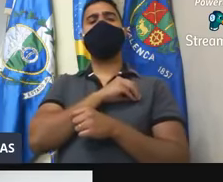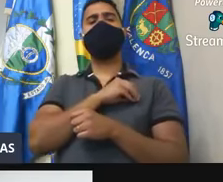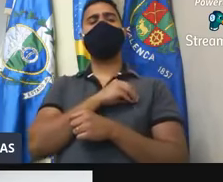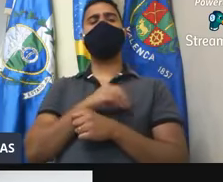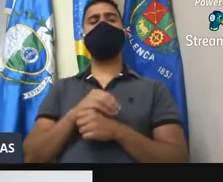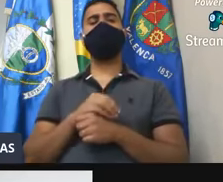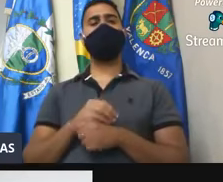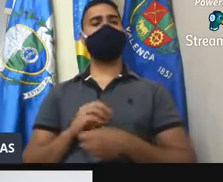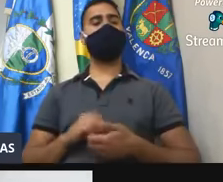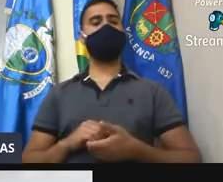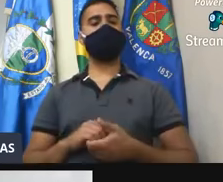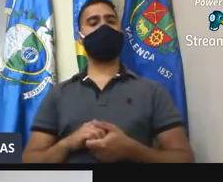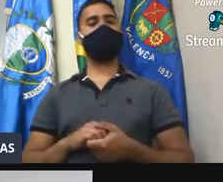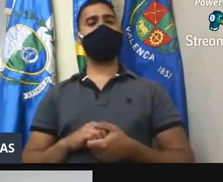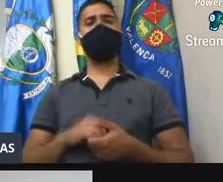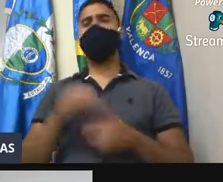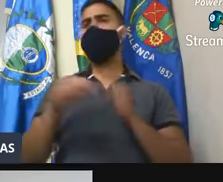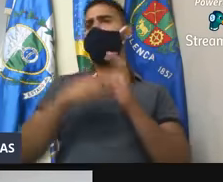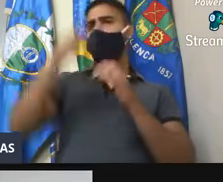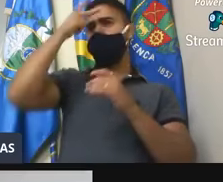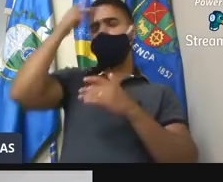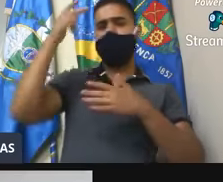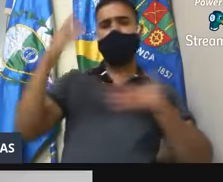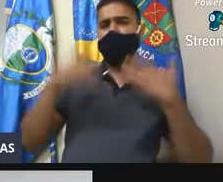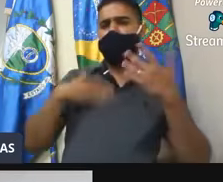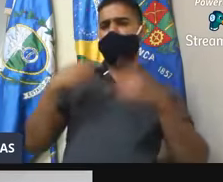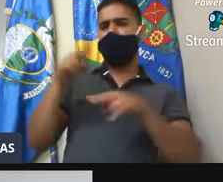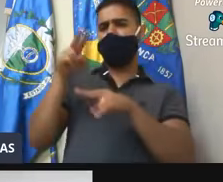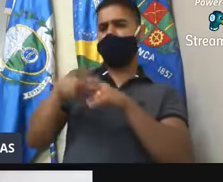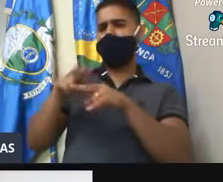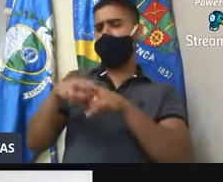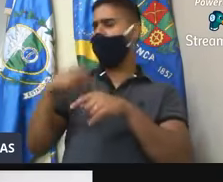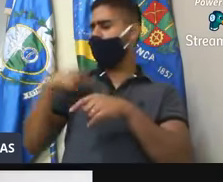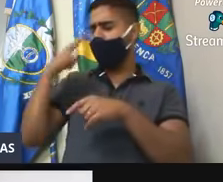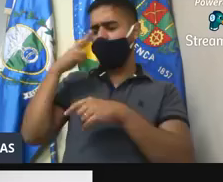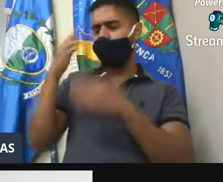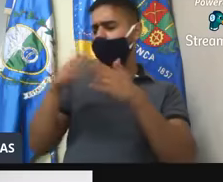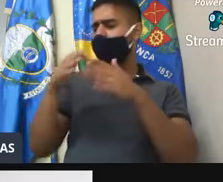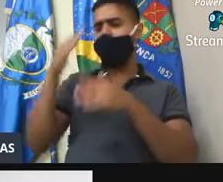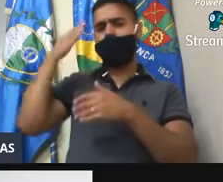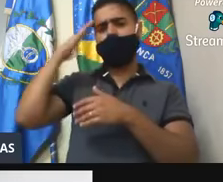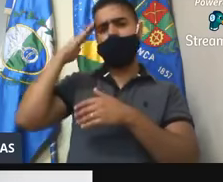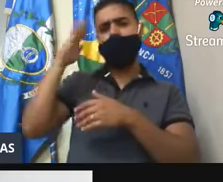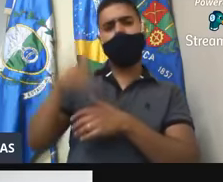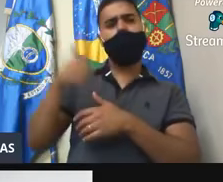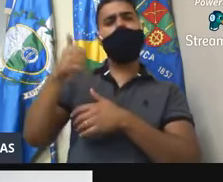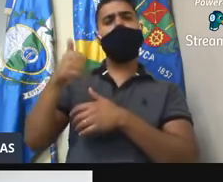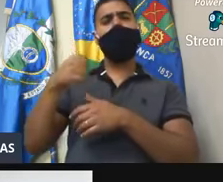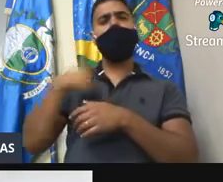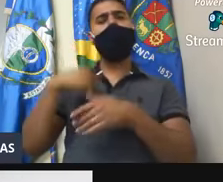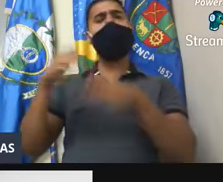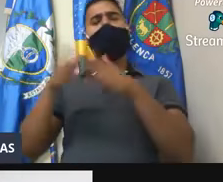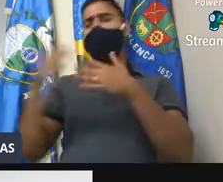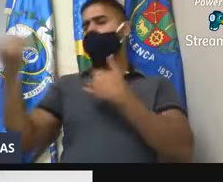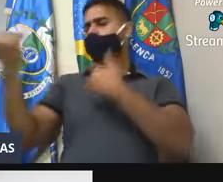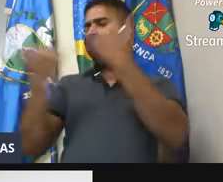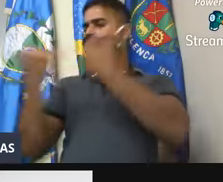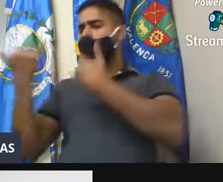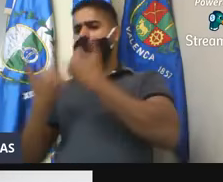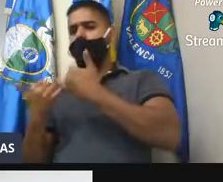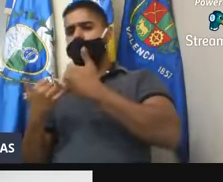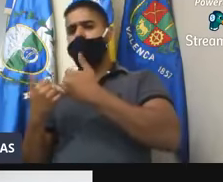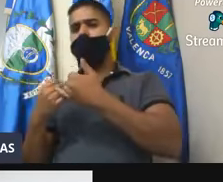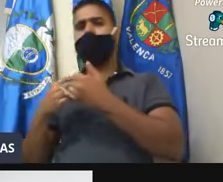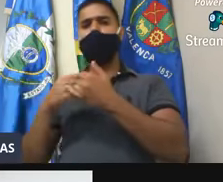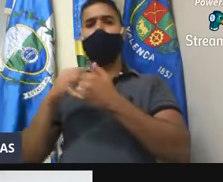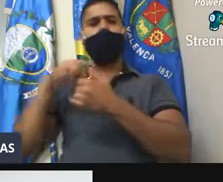de lei para cá. Todo mundo ficou arvorado em defender. Eu falei, eu vou pedir vista. Porque eu queria entender. Pedir informações. A